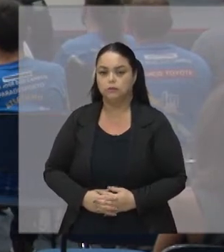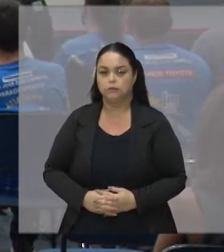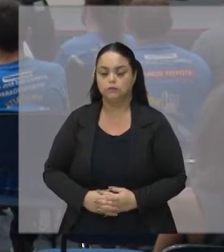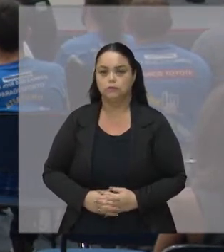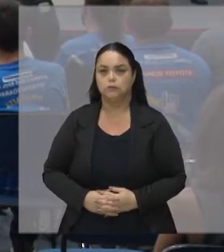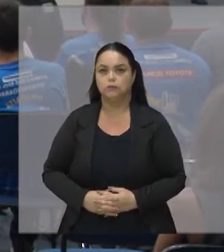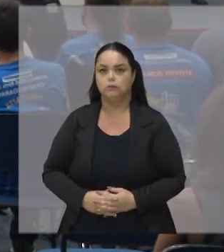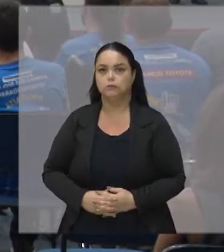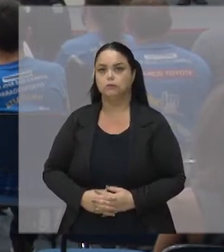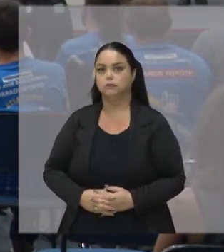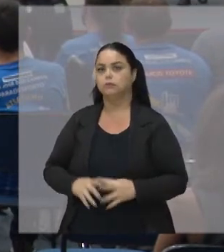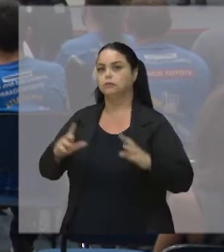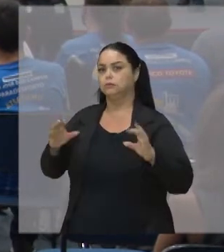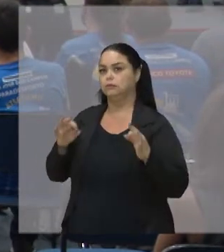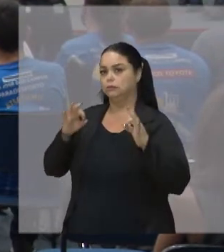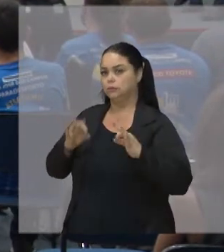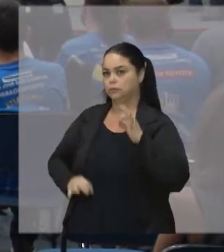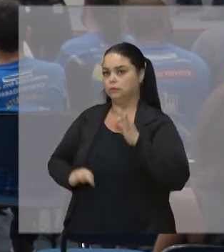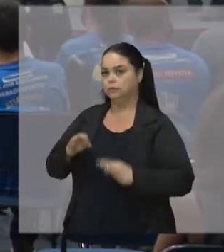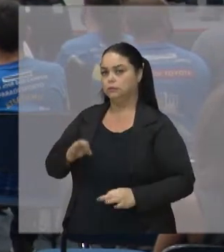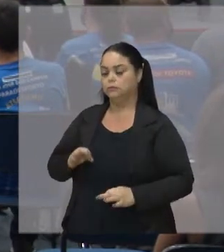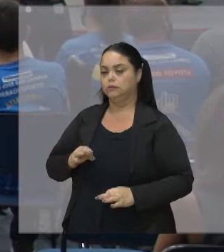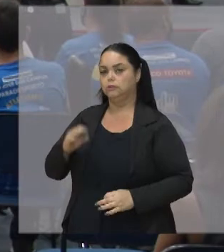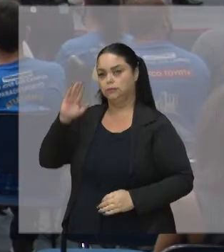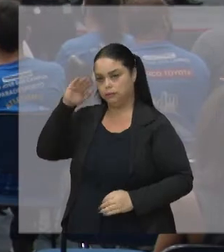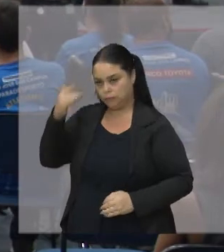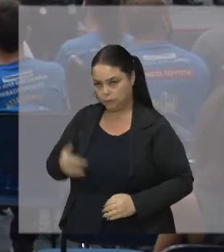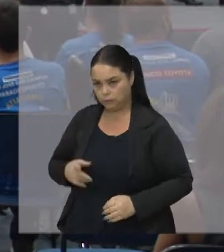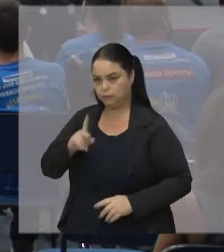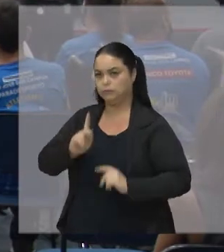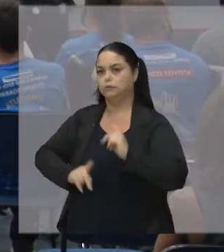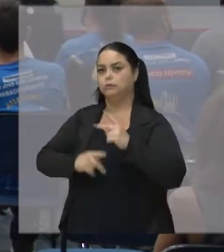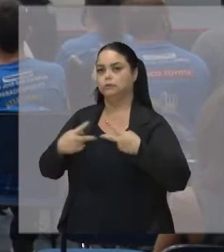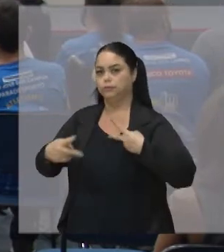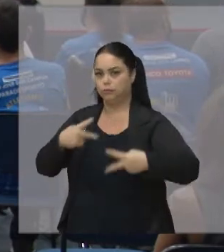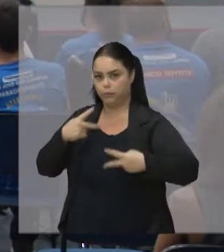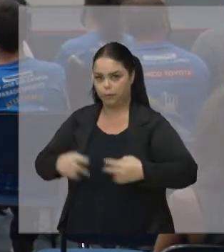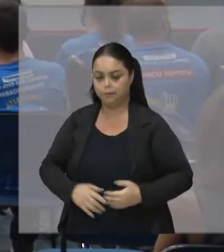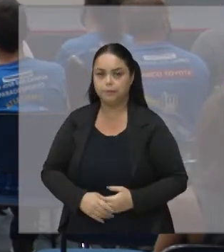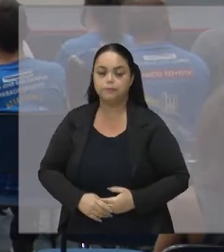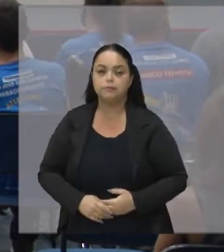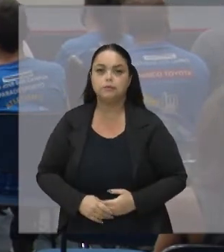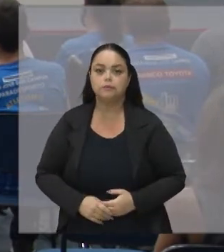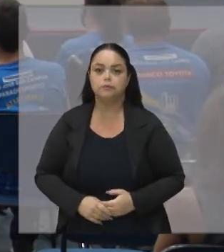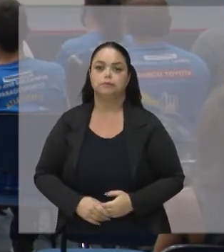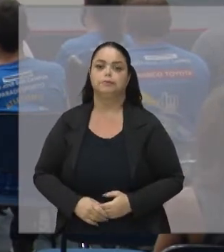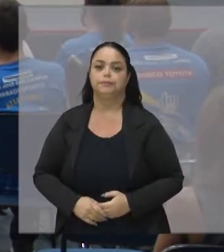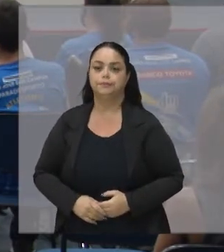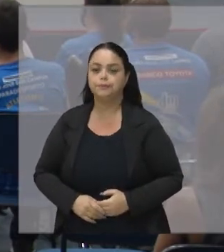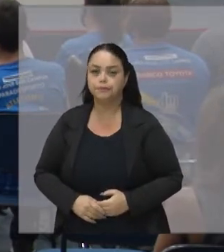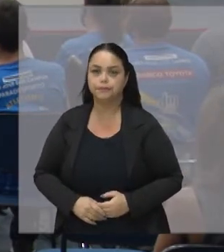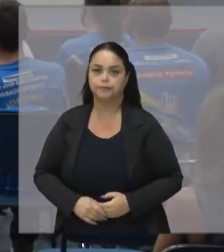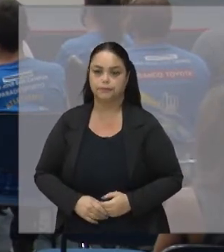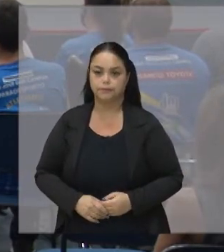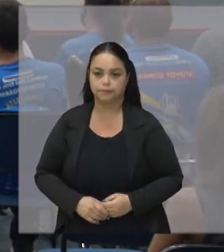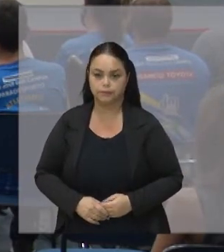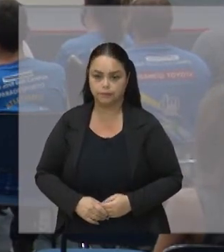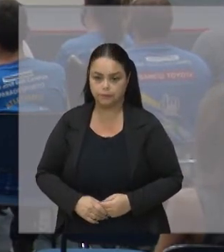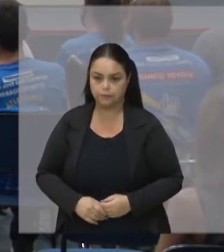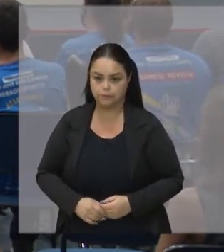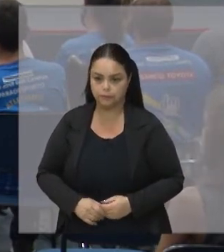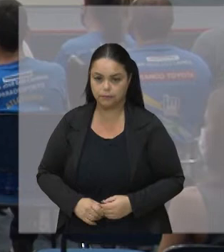Receba de forma justa E oportuna Homenagem Do povo De São José dos Campos Gente humilde No jardim